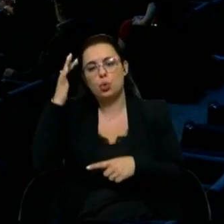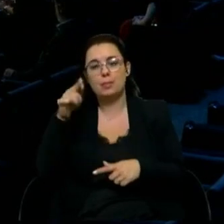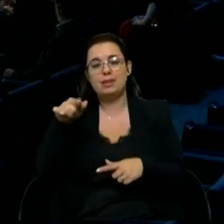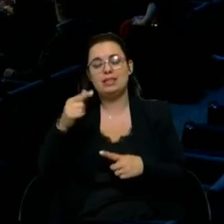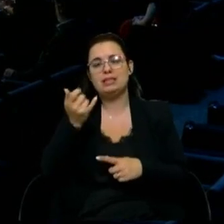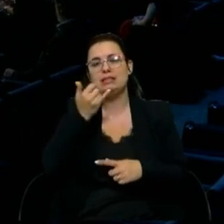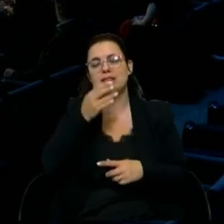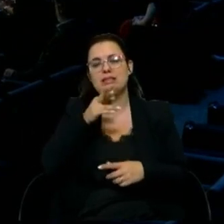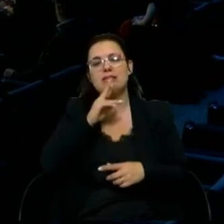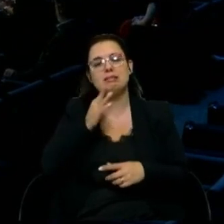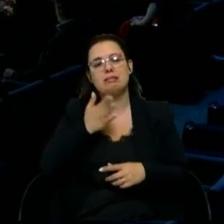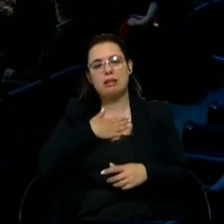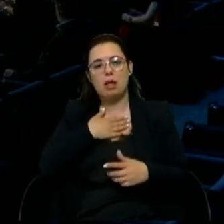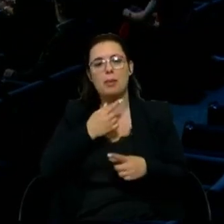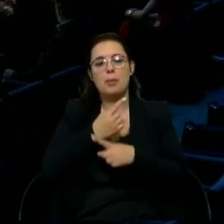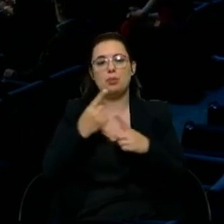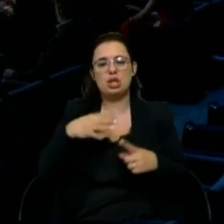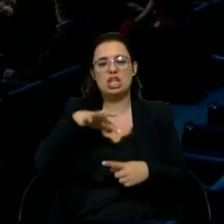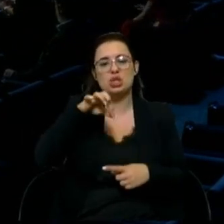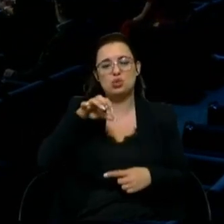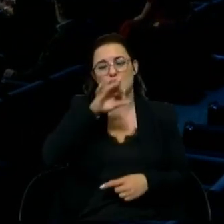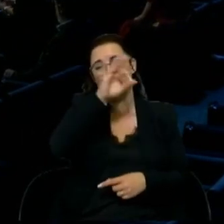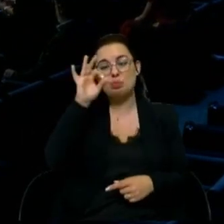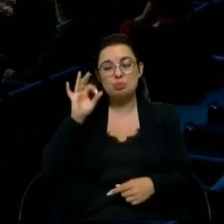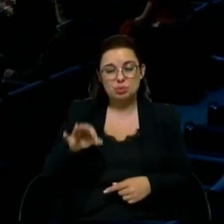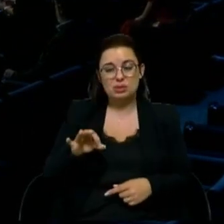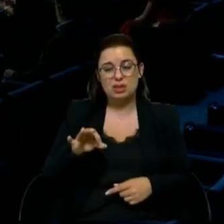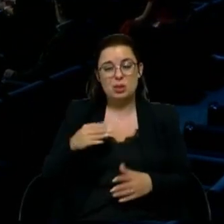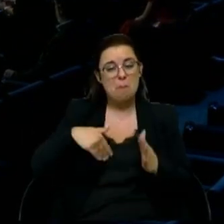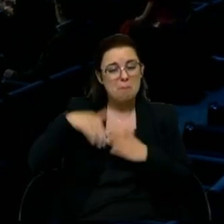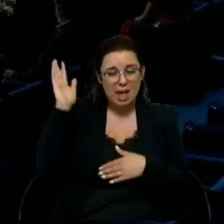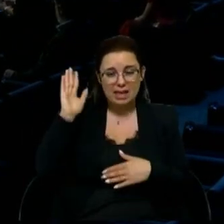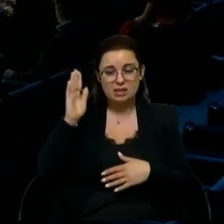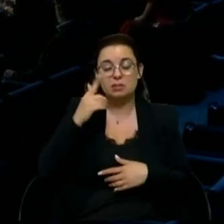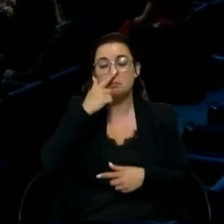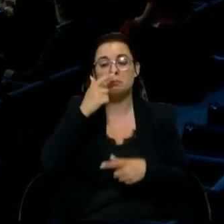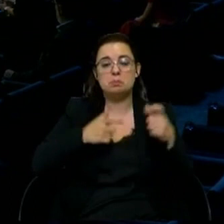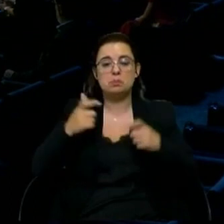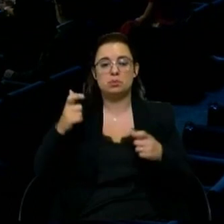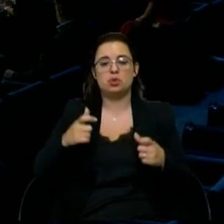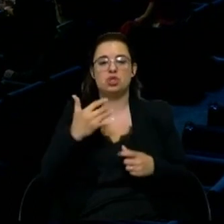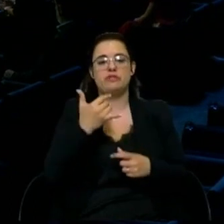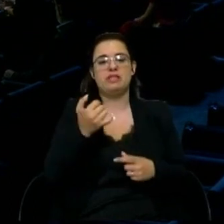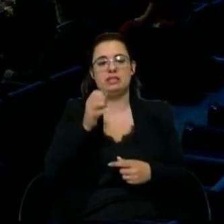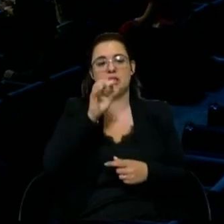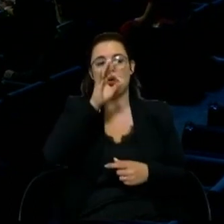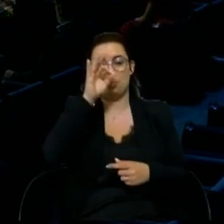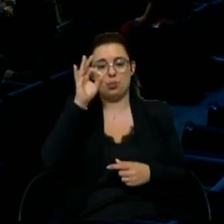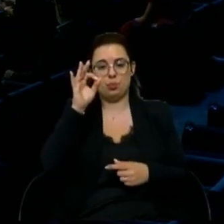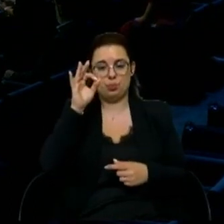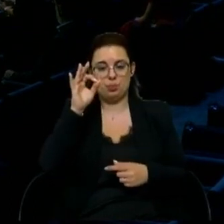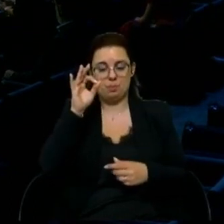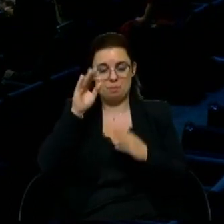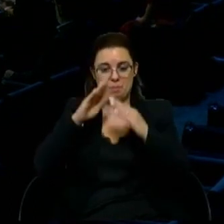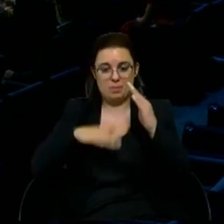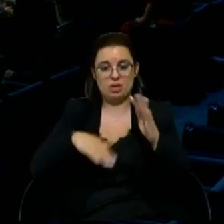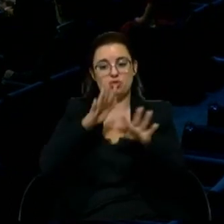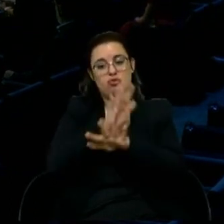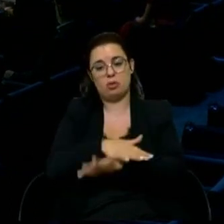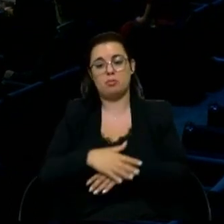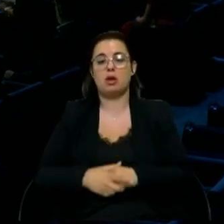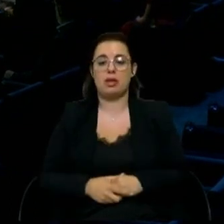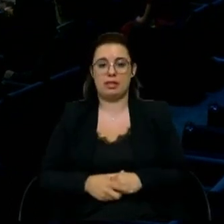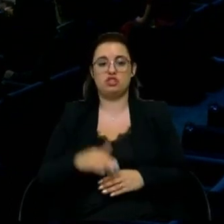deixar infeliz. É que mais de 18% das pessoas com menos de 25 anos estão desempregadas neste país.